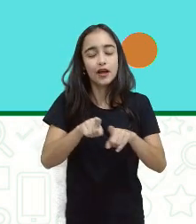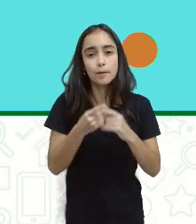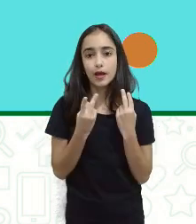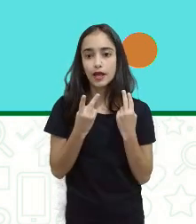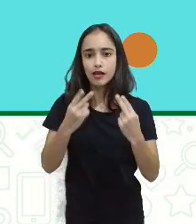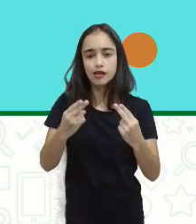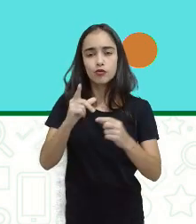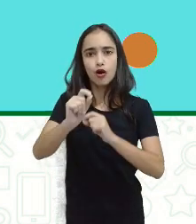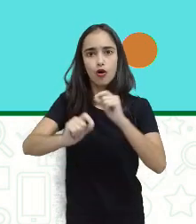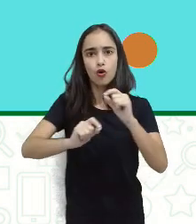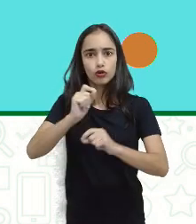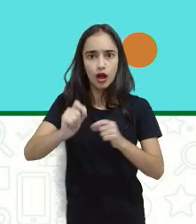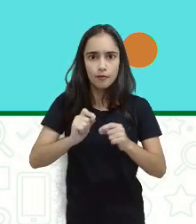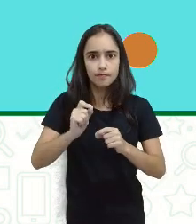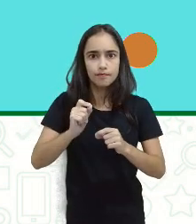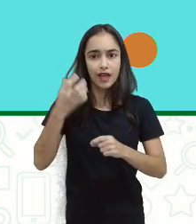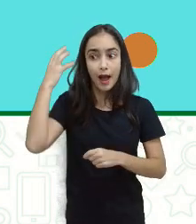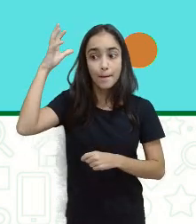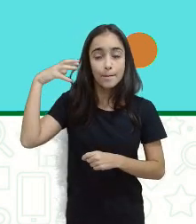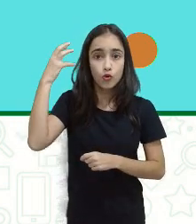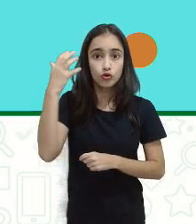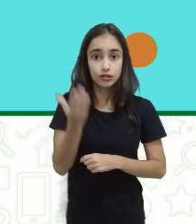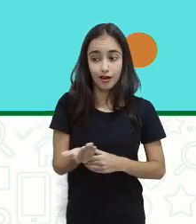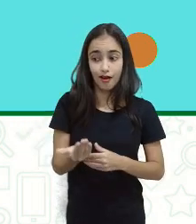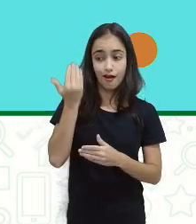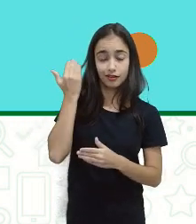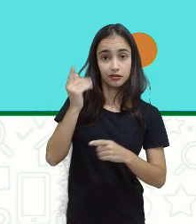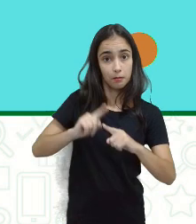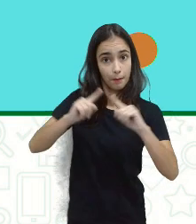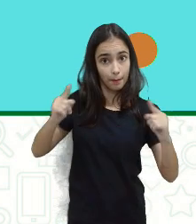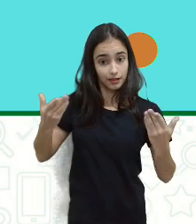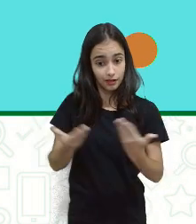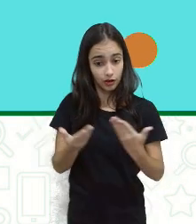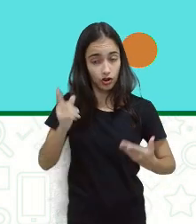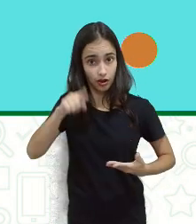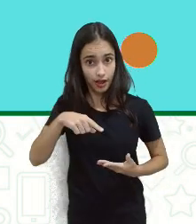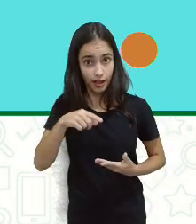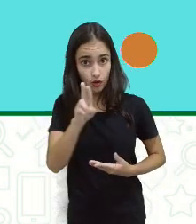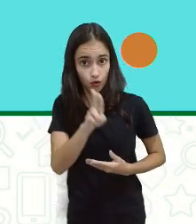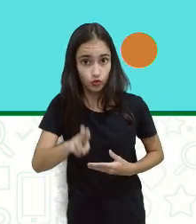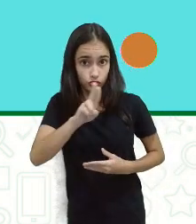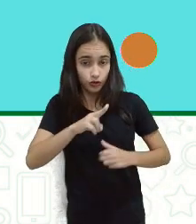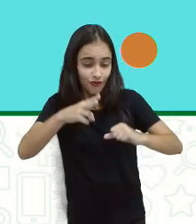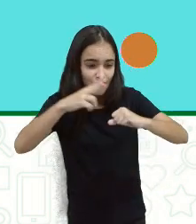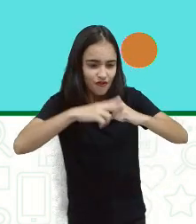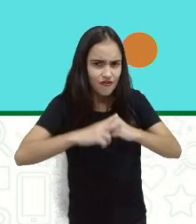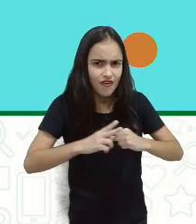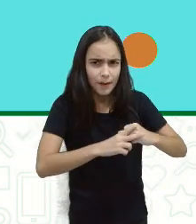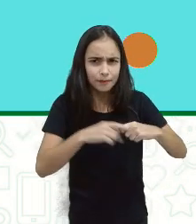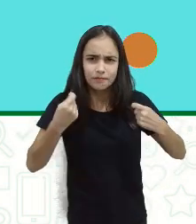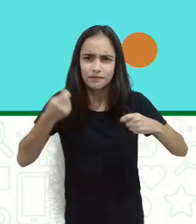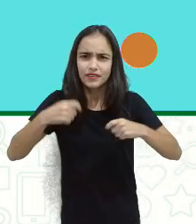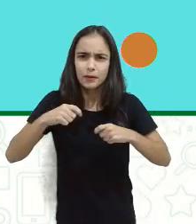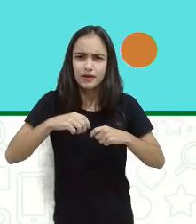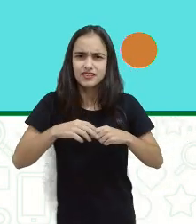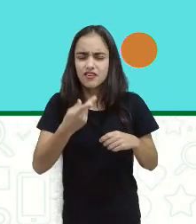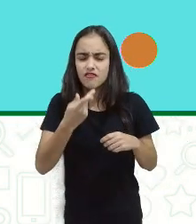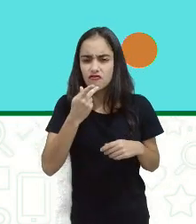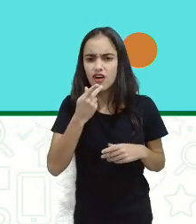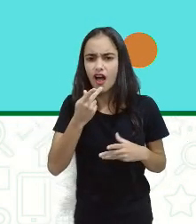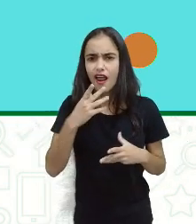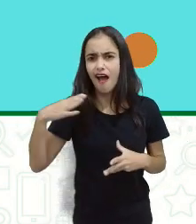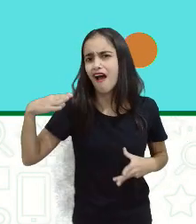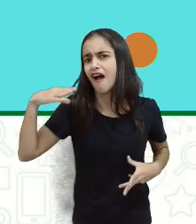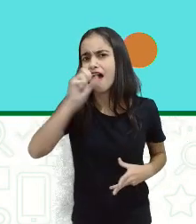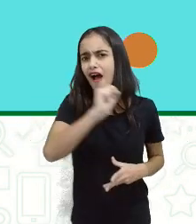parlendinha. Só que ele é um jogo verbal, em que se deve falar rapidamente uma